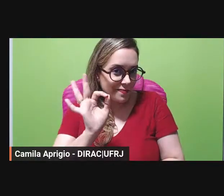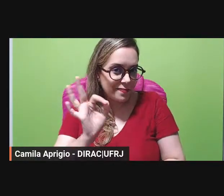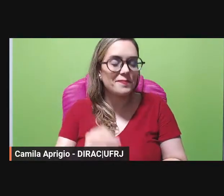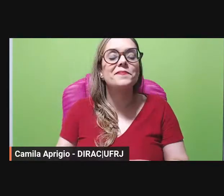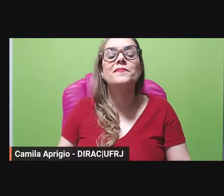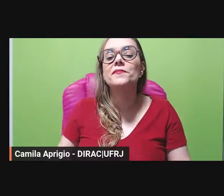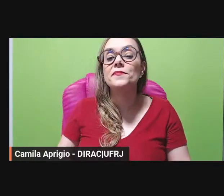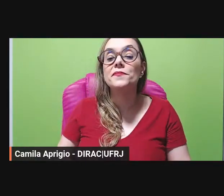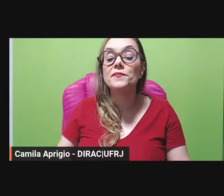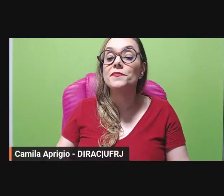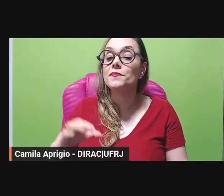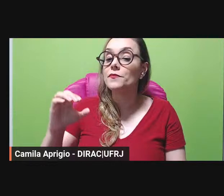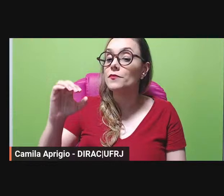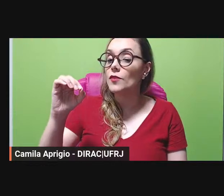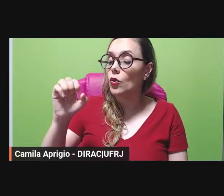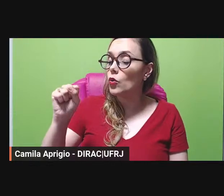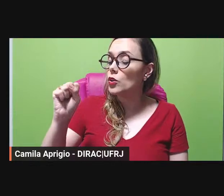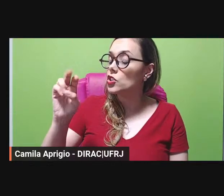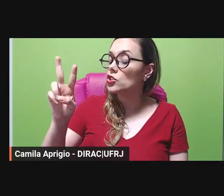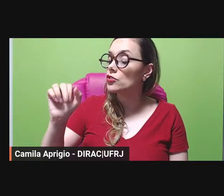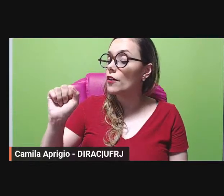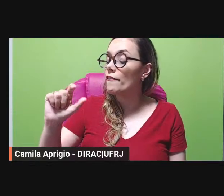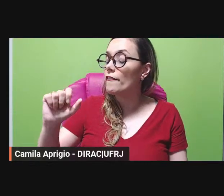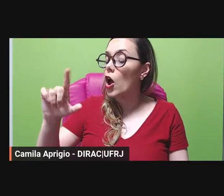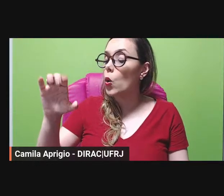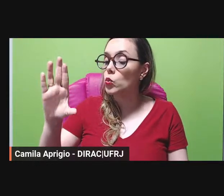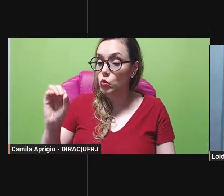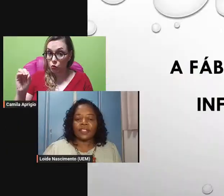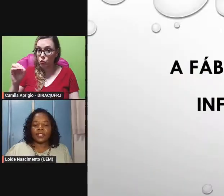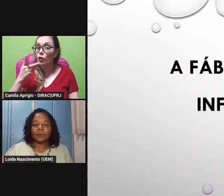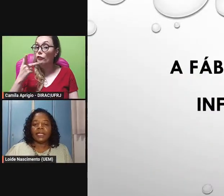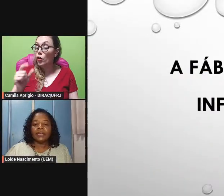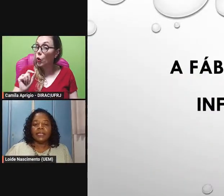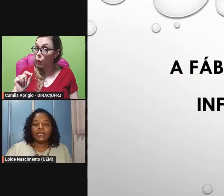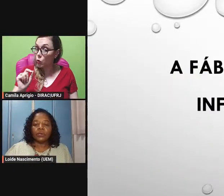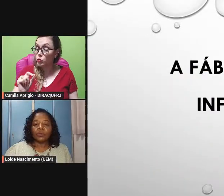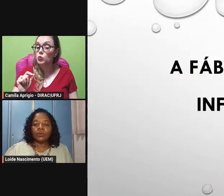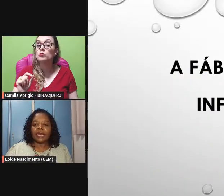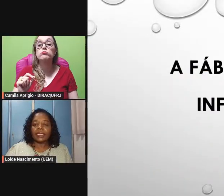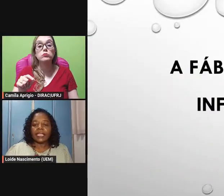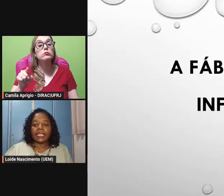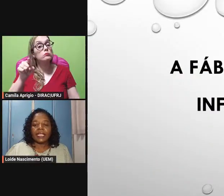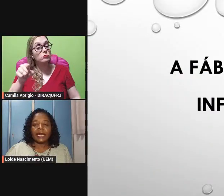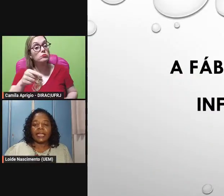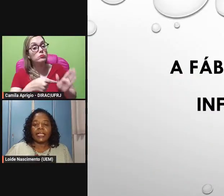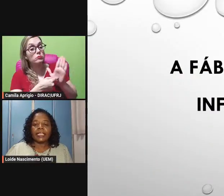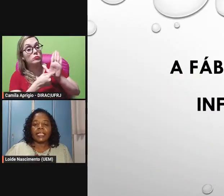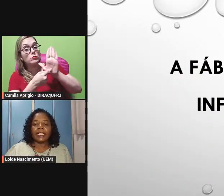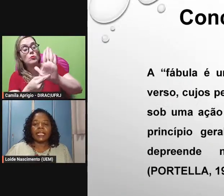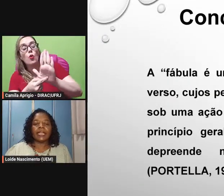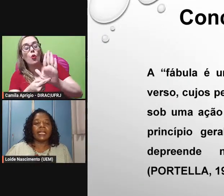Oswaldo Portela ele diz o seguinte ele afirma que